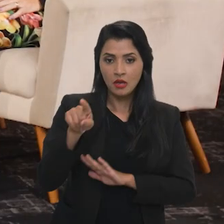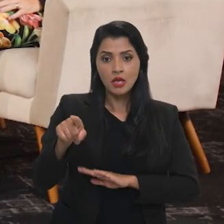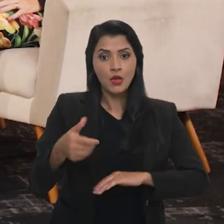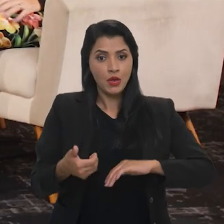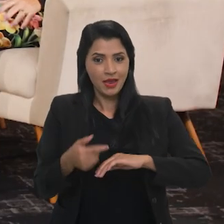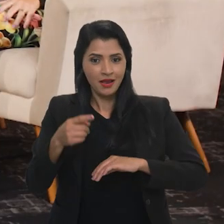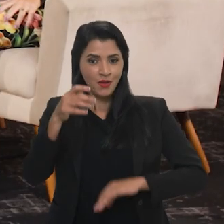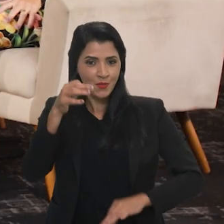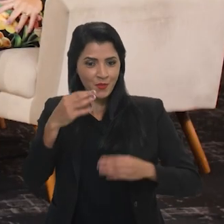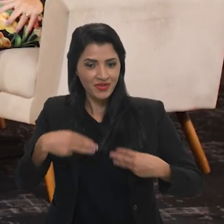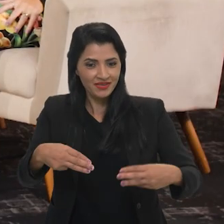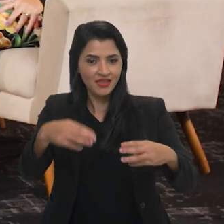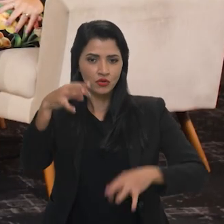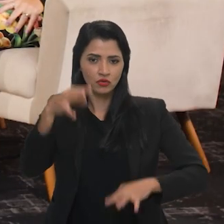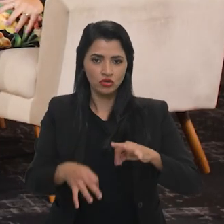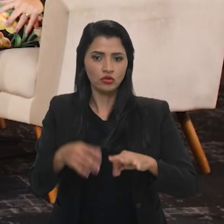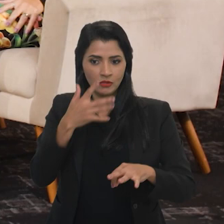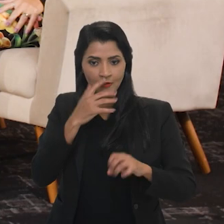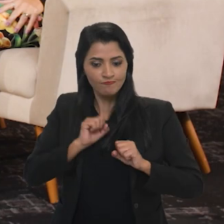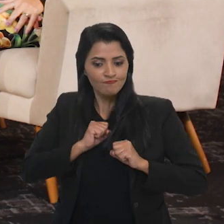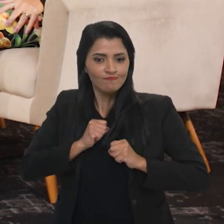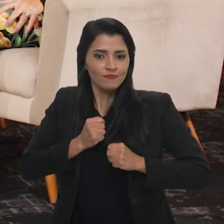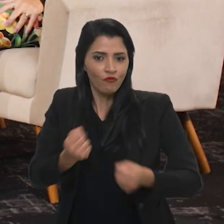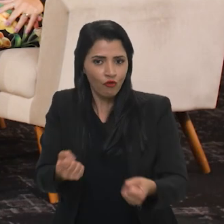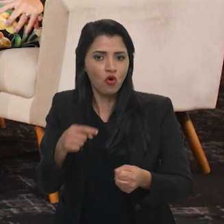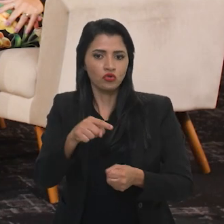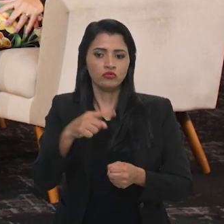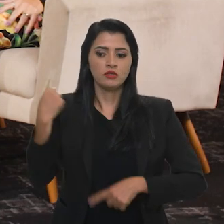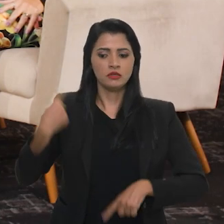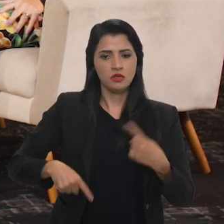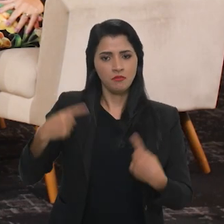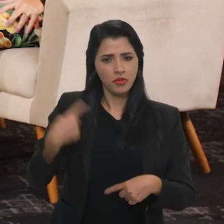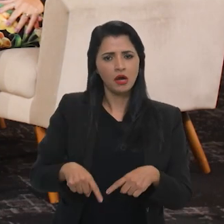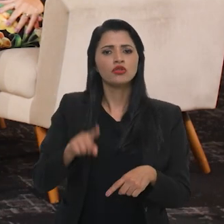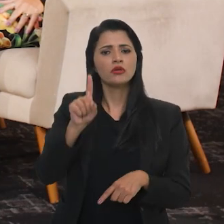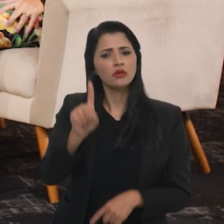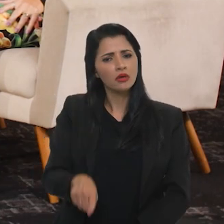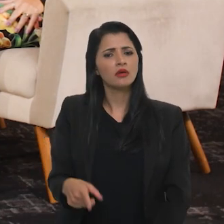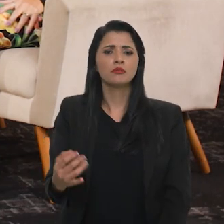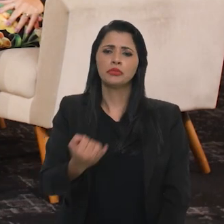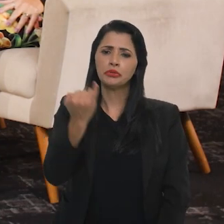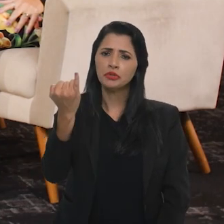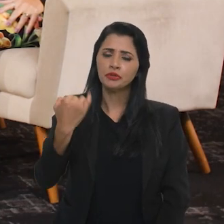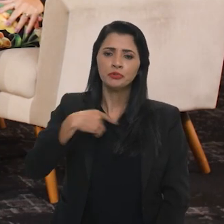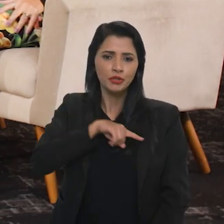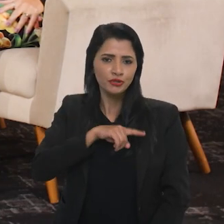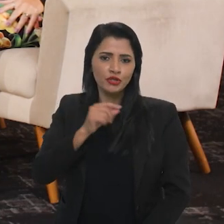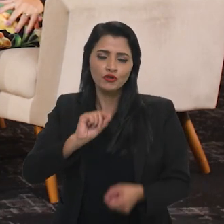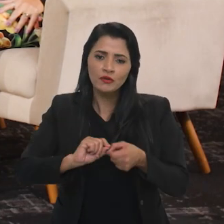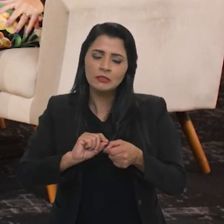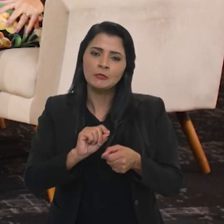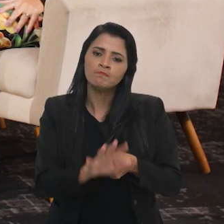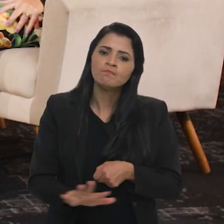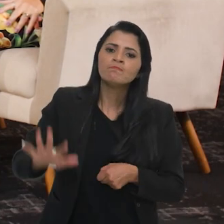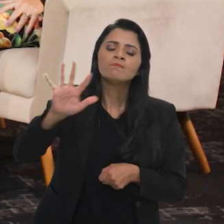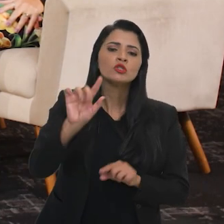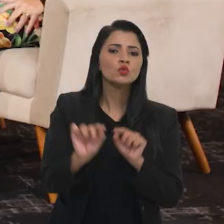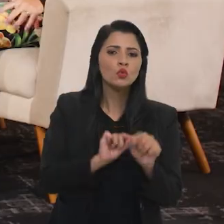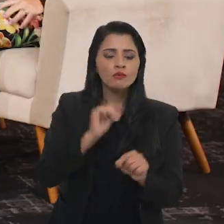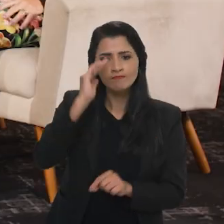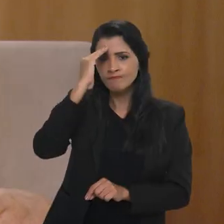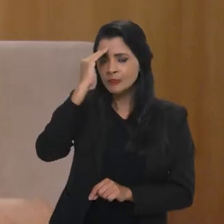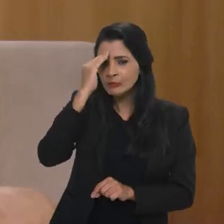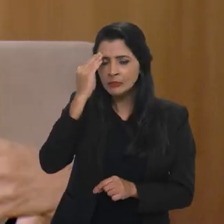Ministério da Justiça está engajado no debate desse projeto de lei, que é muito importante, justamente para trazer a gente, enfim, de modo geral,